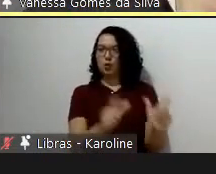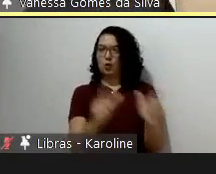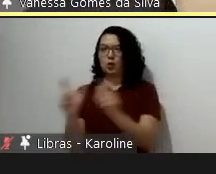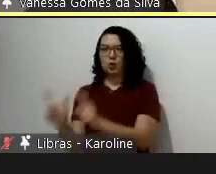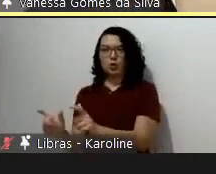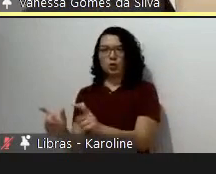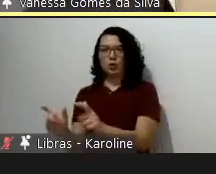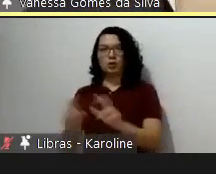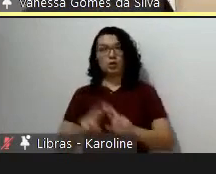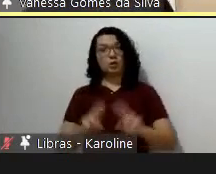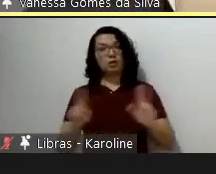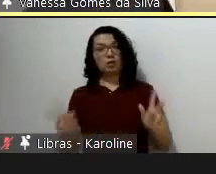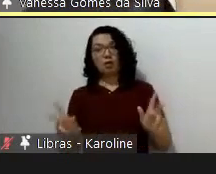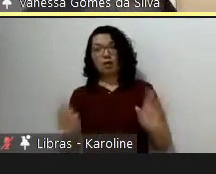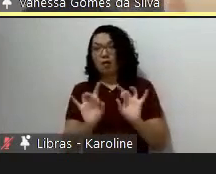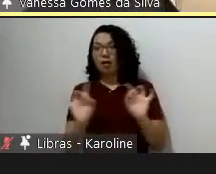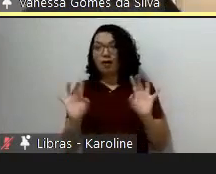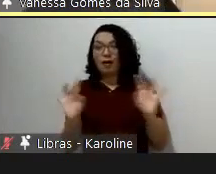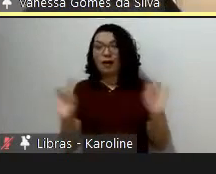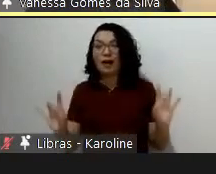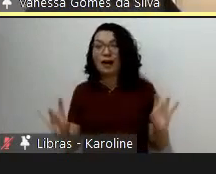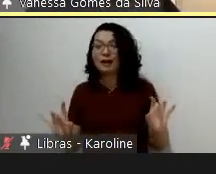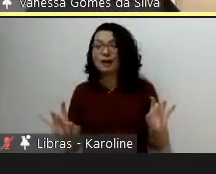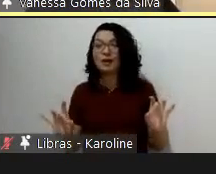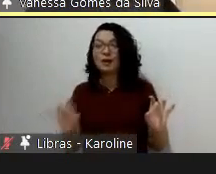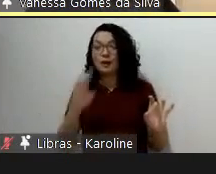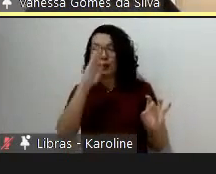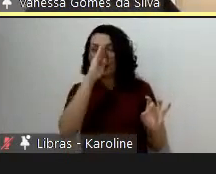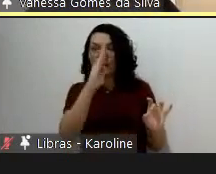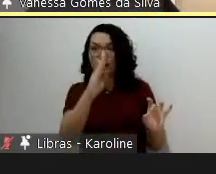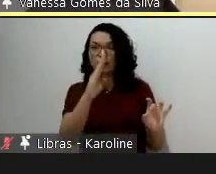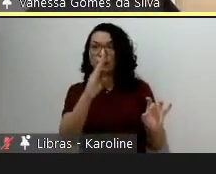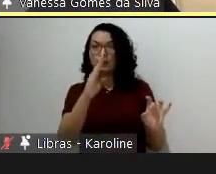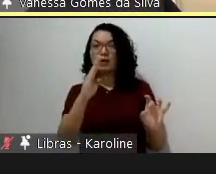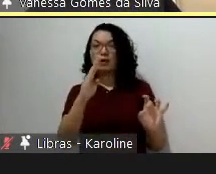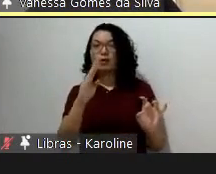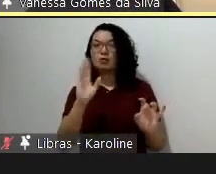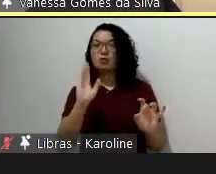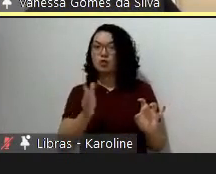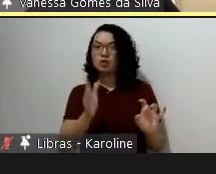pássaro não podia ser feito de madeira. Isso era intrínseco ao programa que precisava ser atendido.